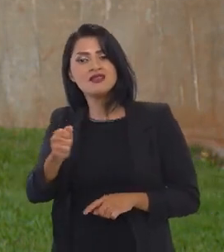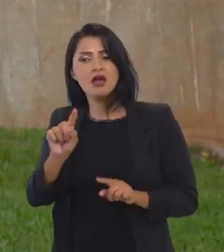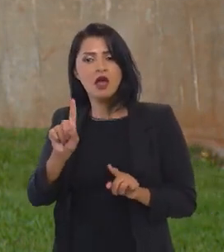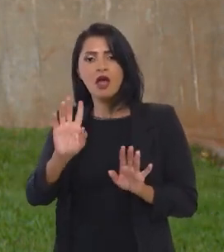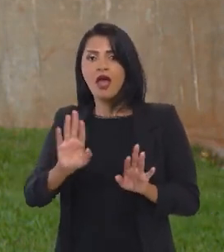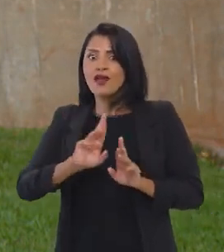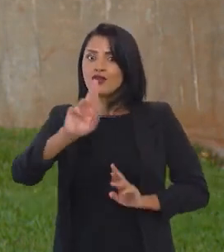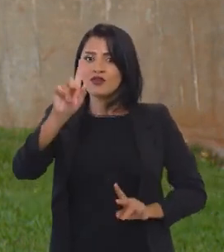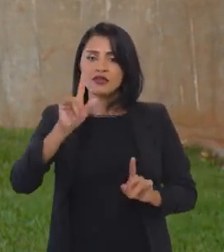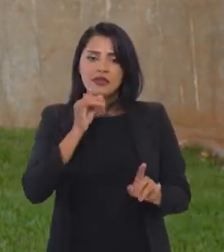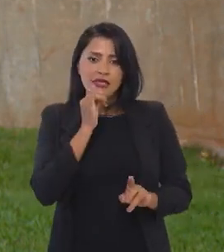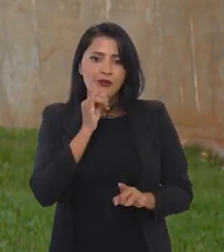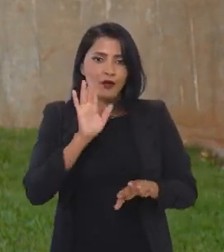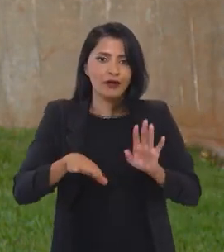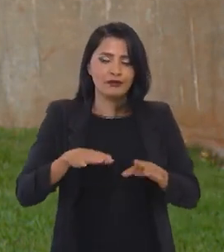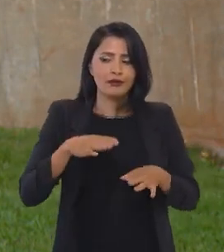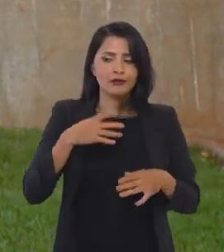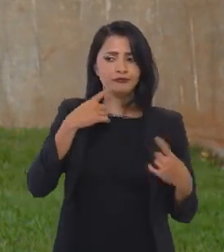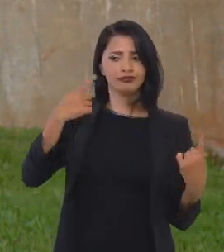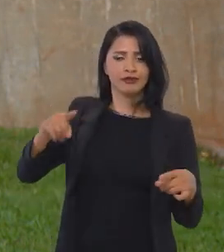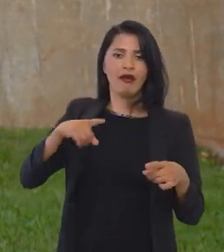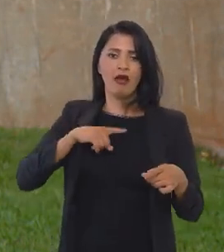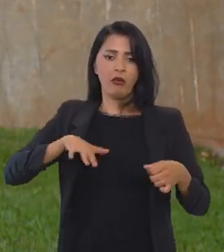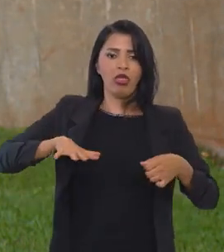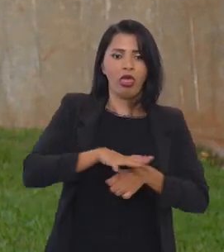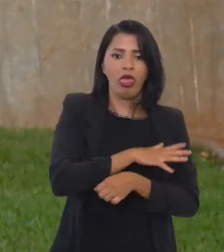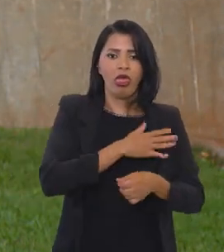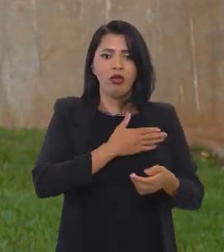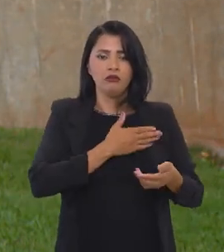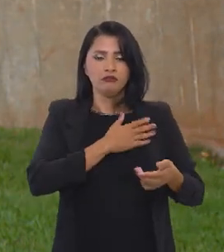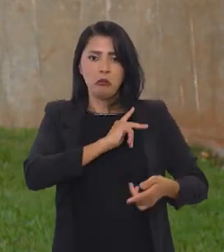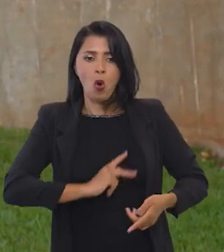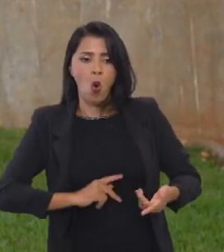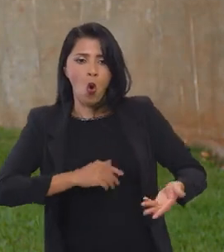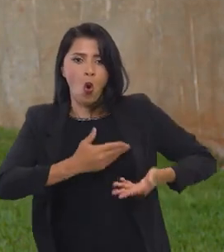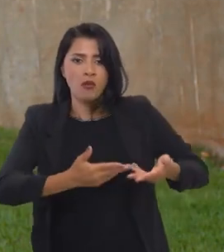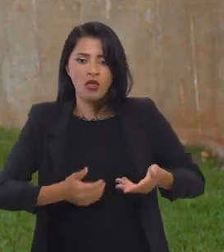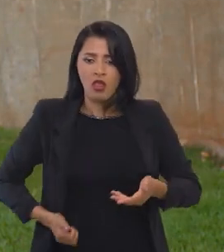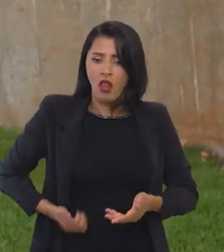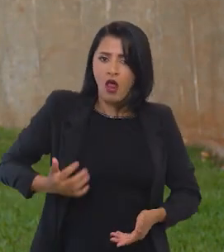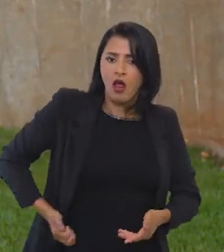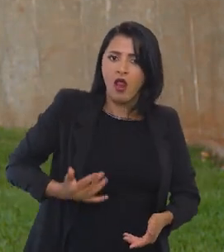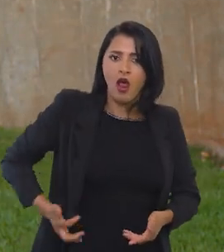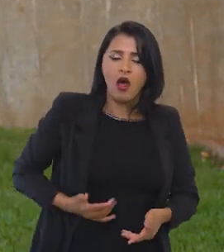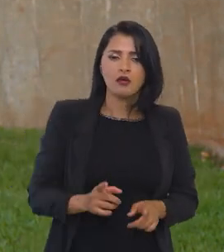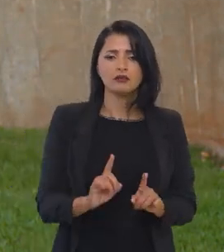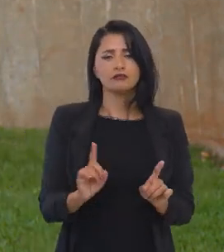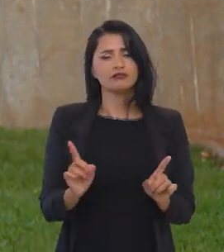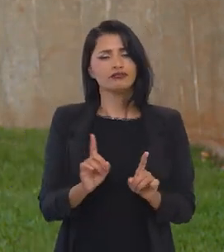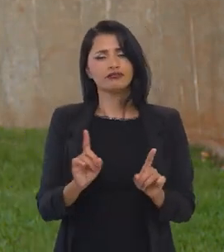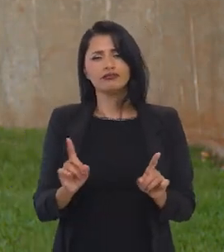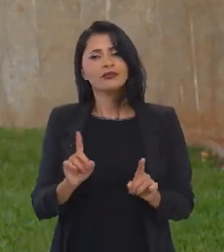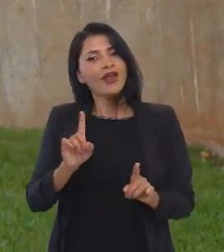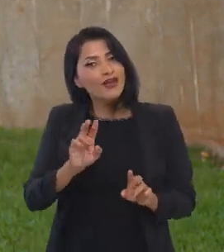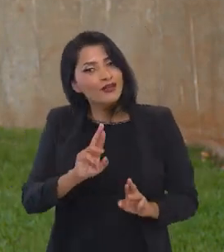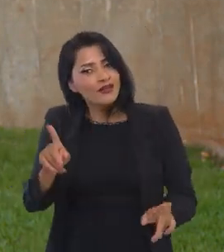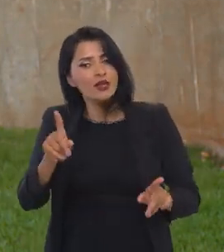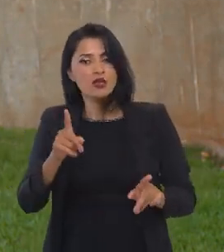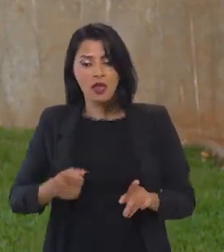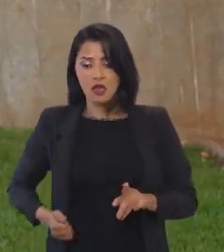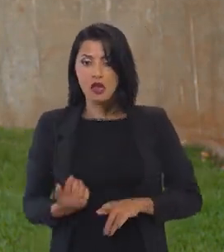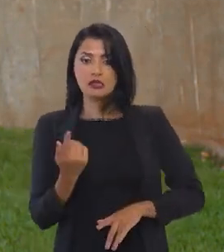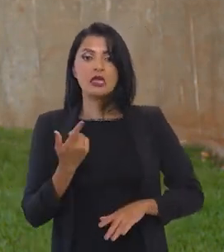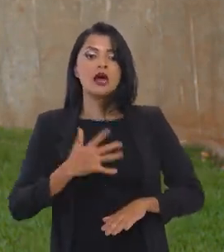como as pessoas criticam muitas vezes, desinchaço da máquina pública, ou gastar desarrazoadamente. Não, é gastar em